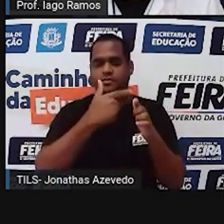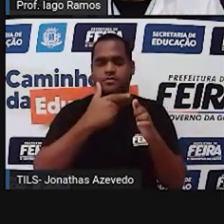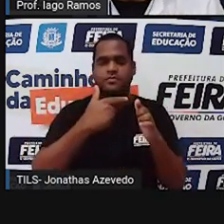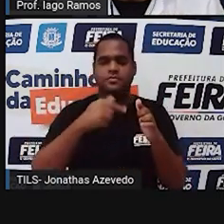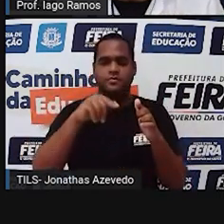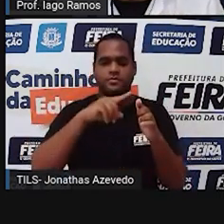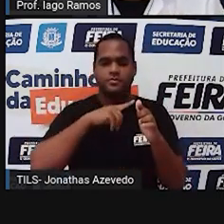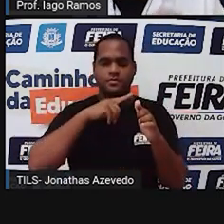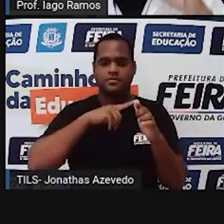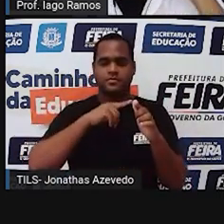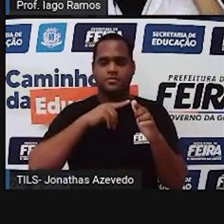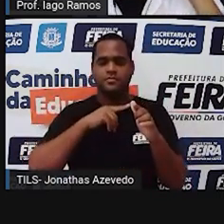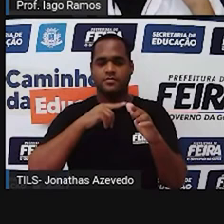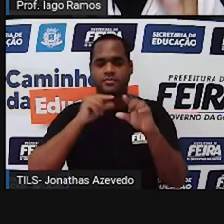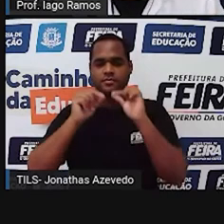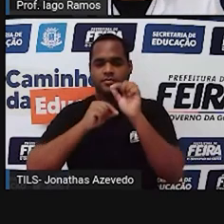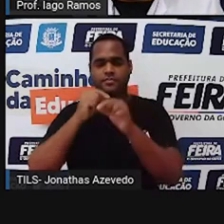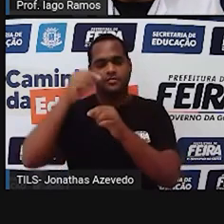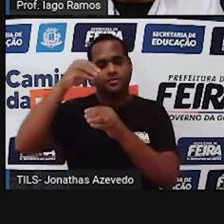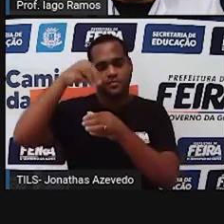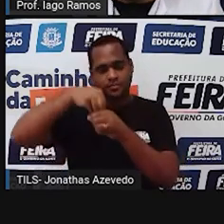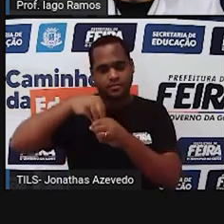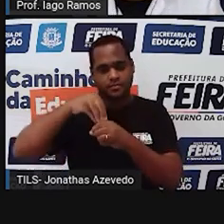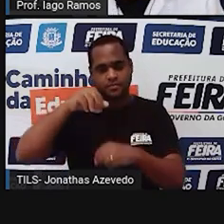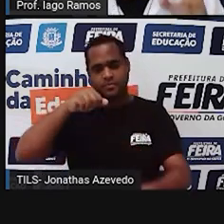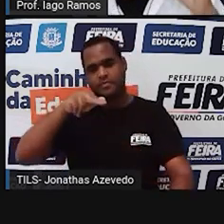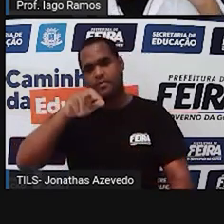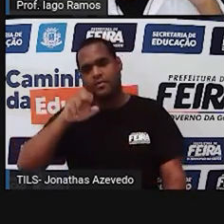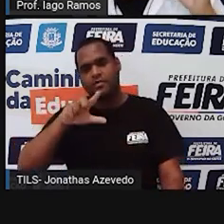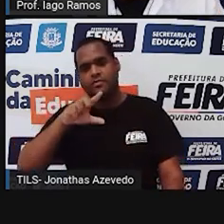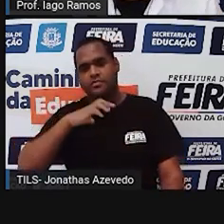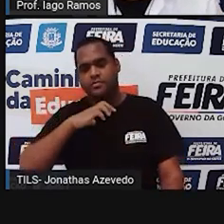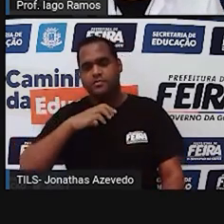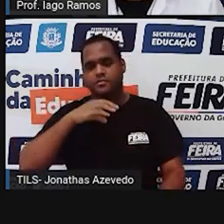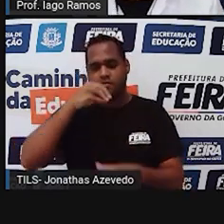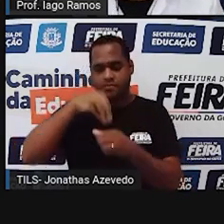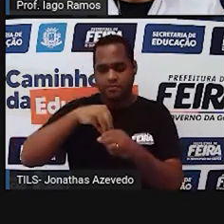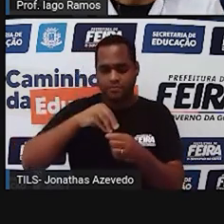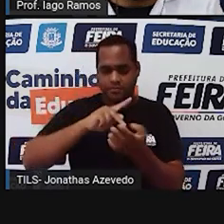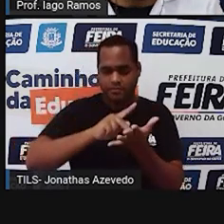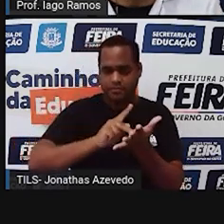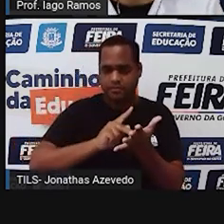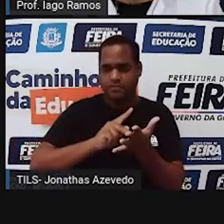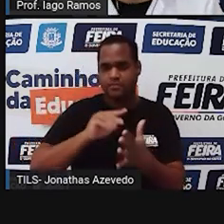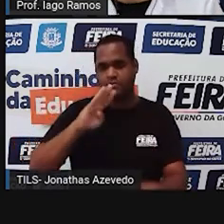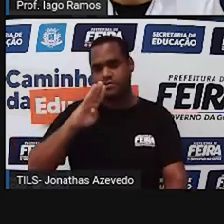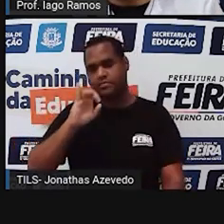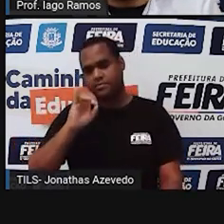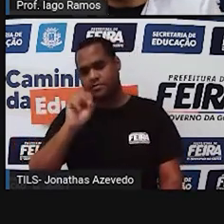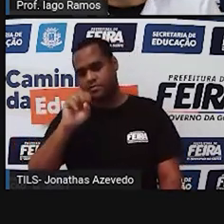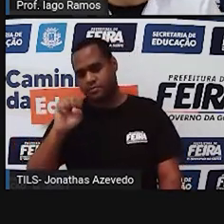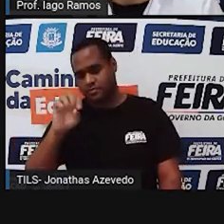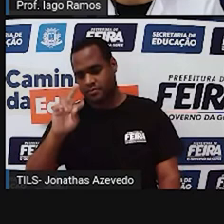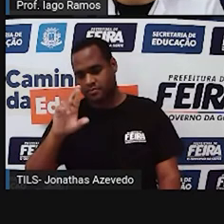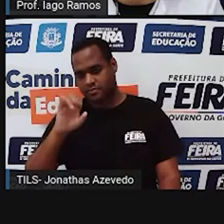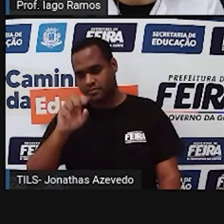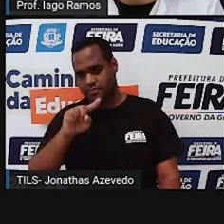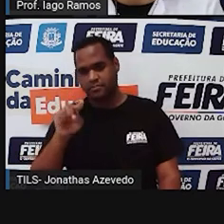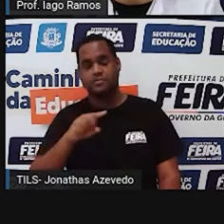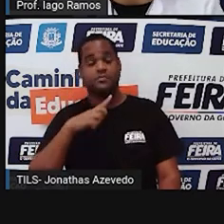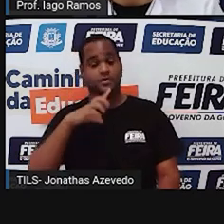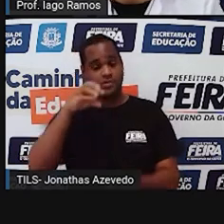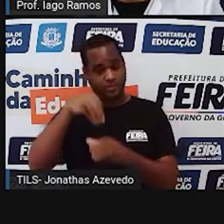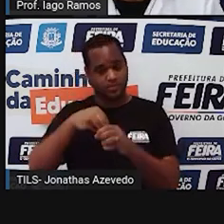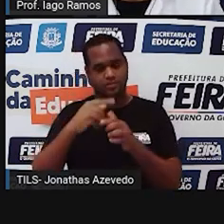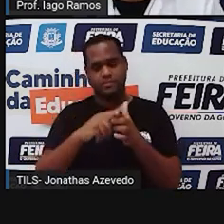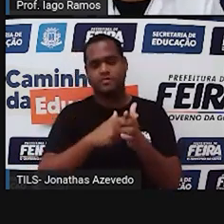meio na geometria a gente chama de bicetriz de um ângulo olha só que bacana